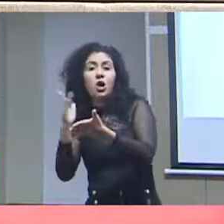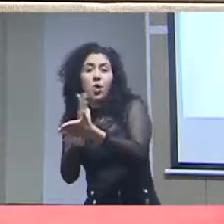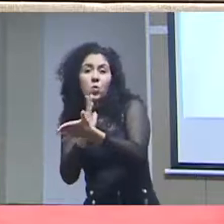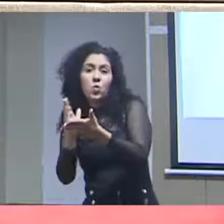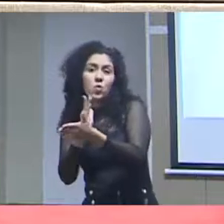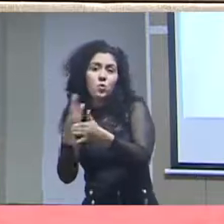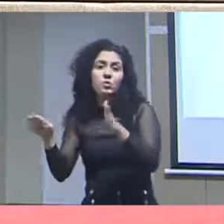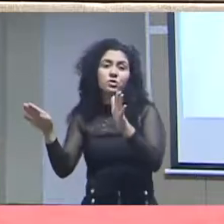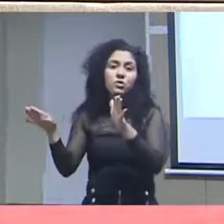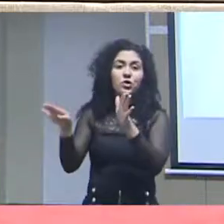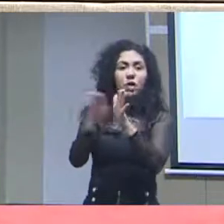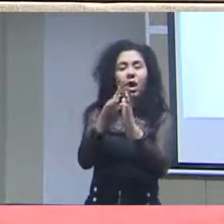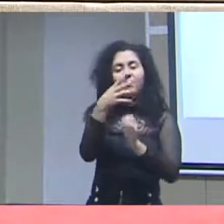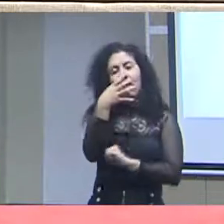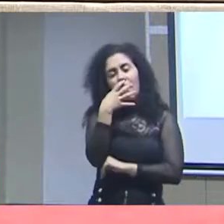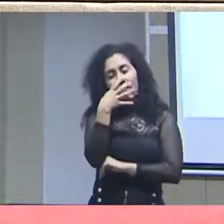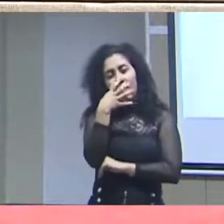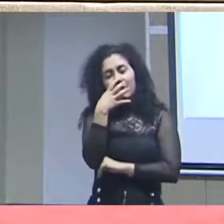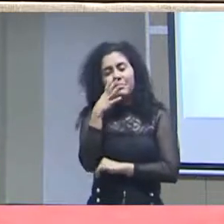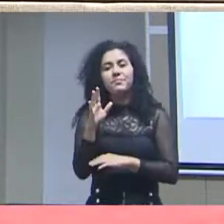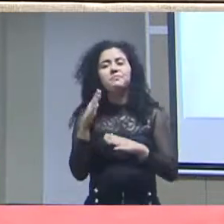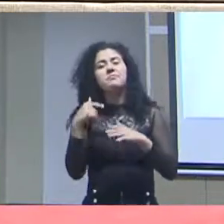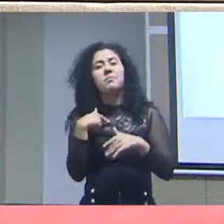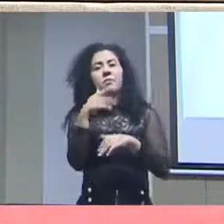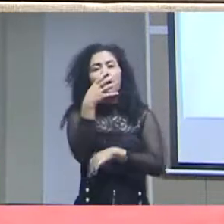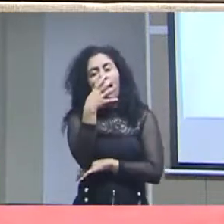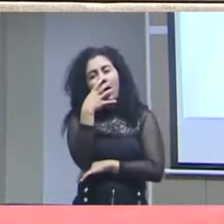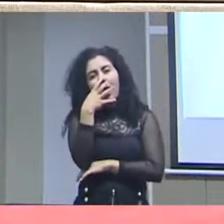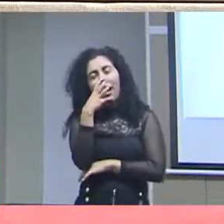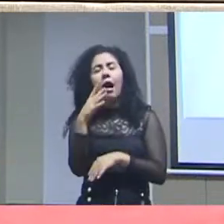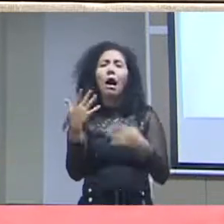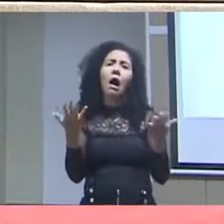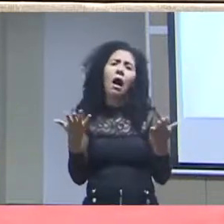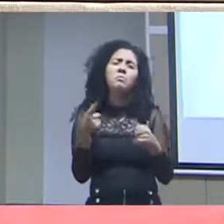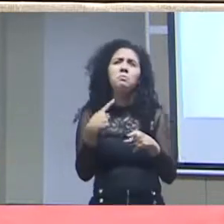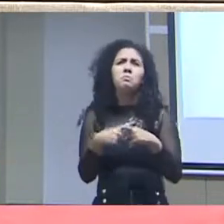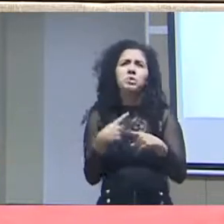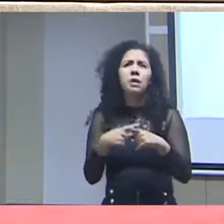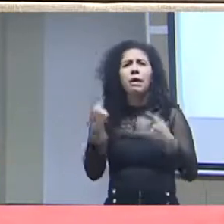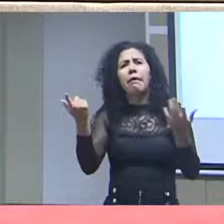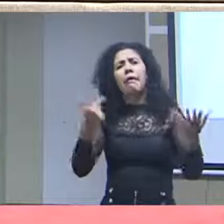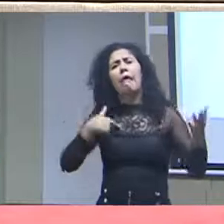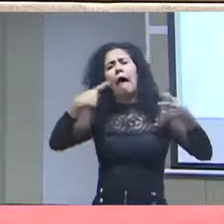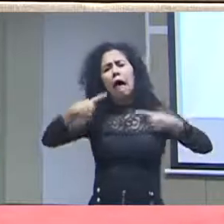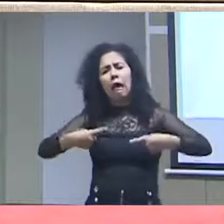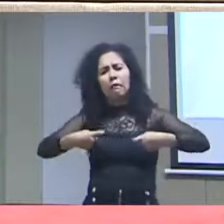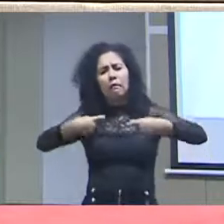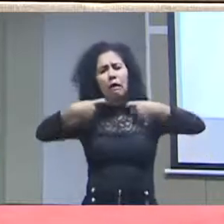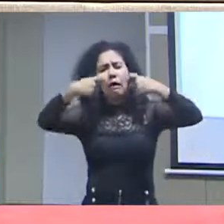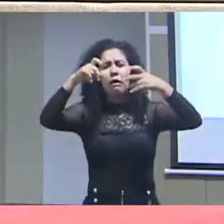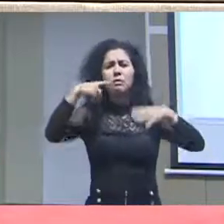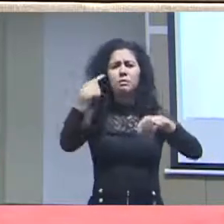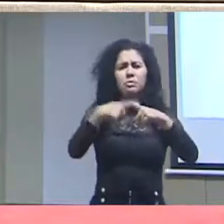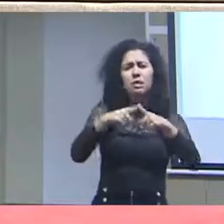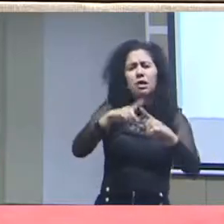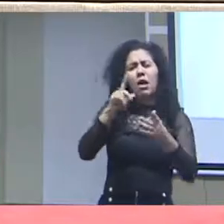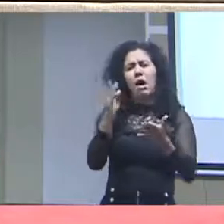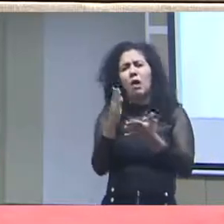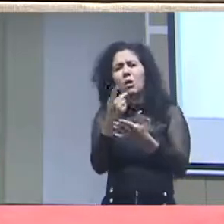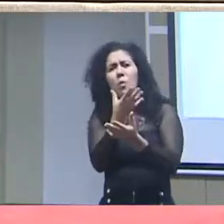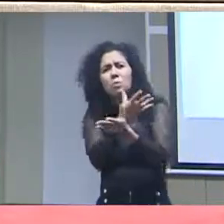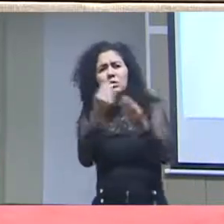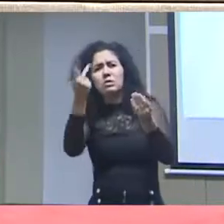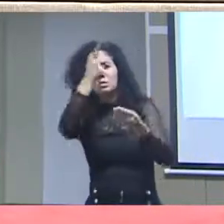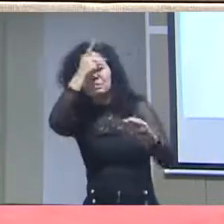chegavam para ver o jornal. Aí, quando estavam lá vendo o jornal, você via coisas assim, porque a guerra do Golfo, tantas pessoas foram